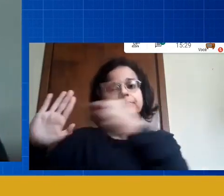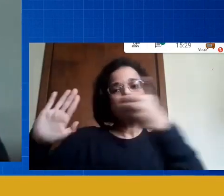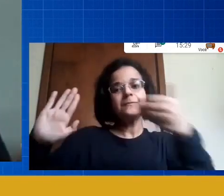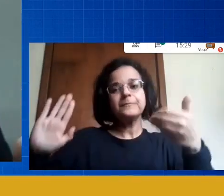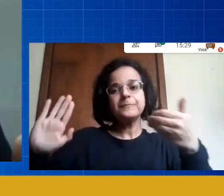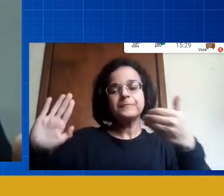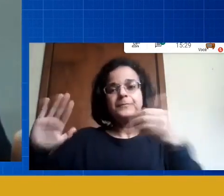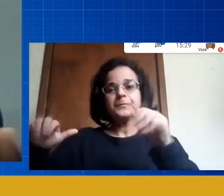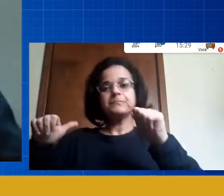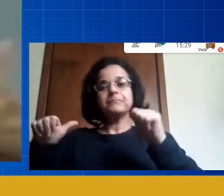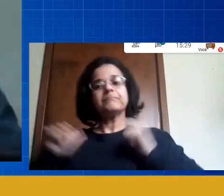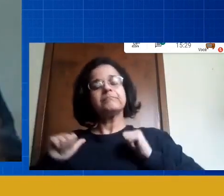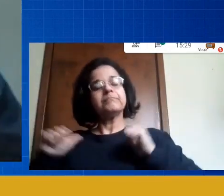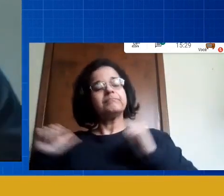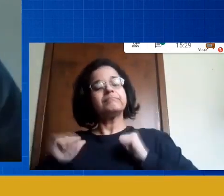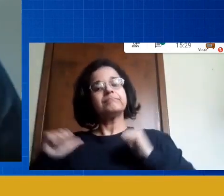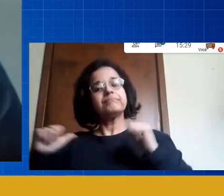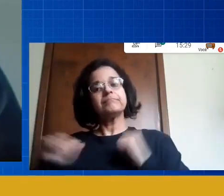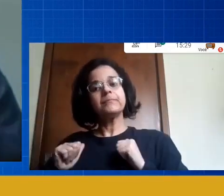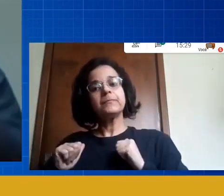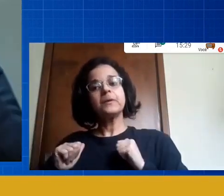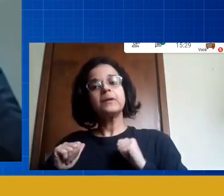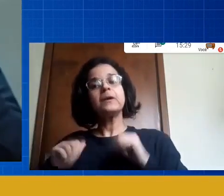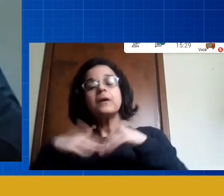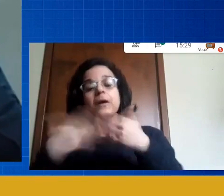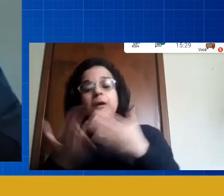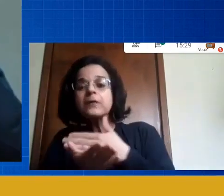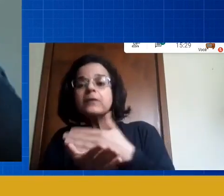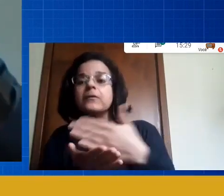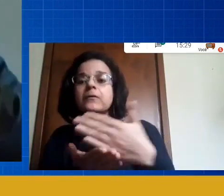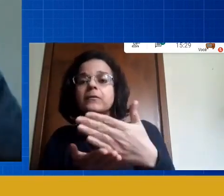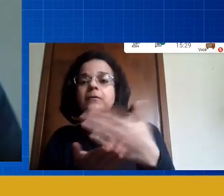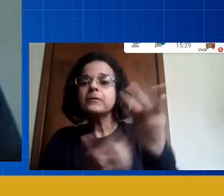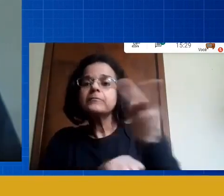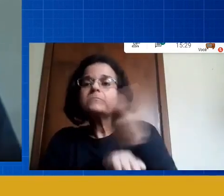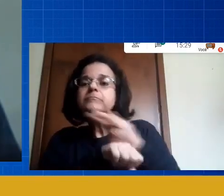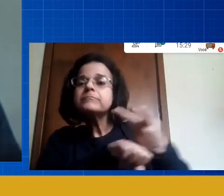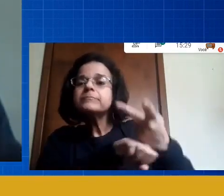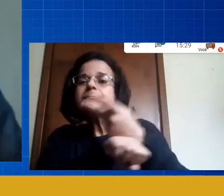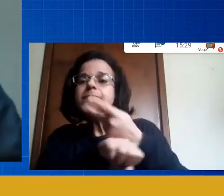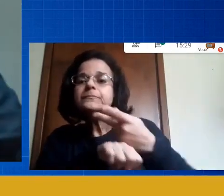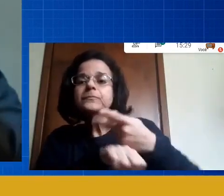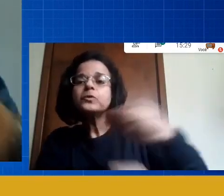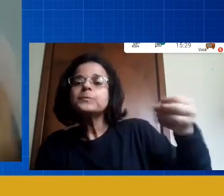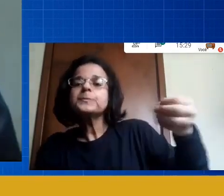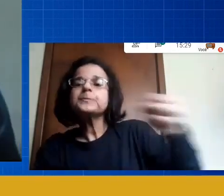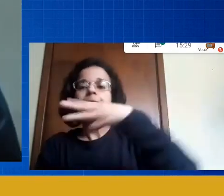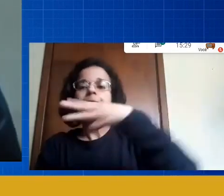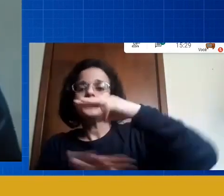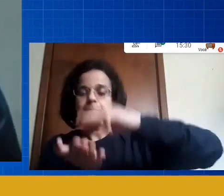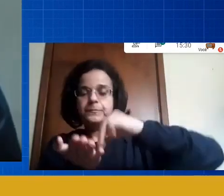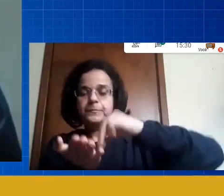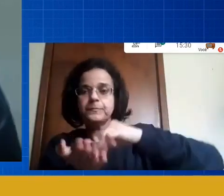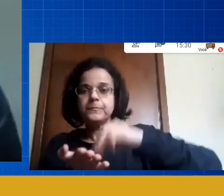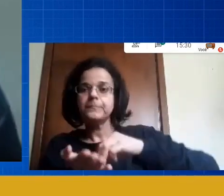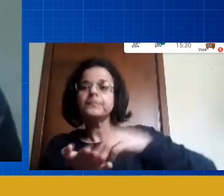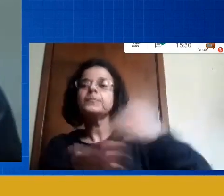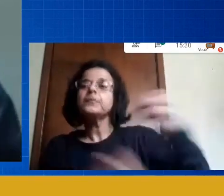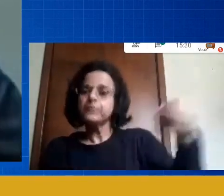conforto e começar a buscar novas metodologias novas